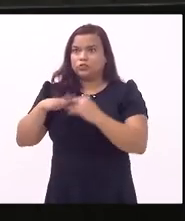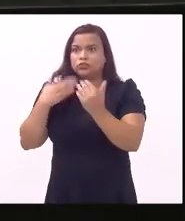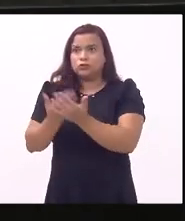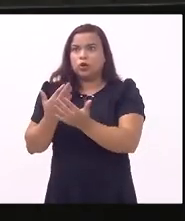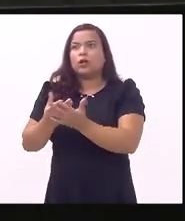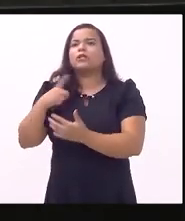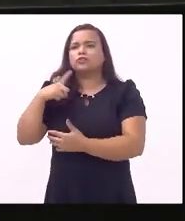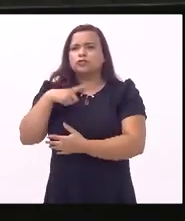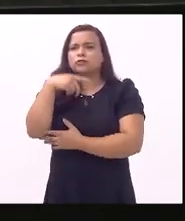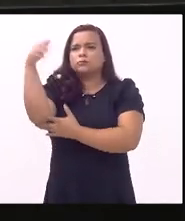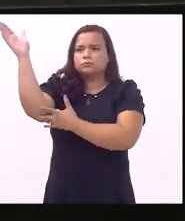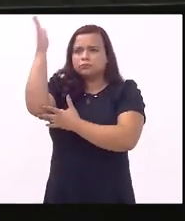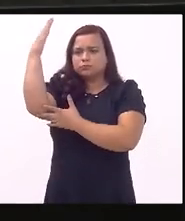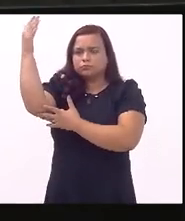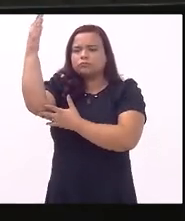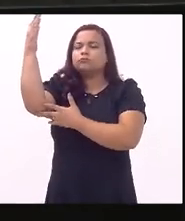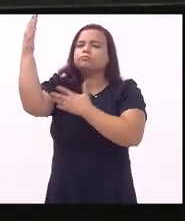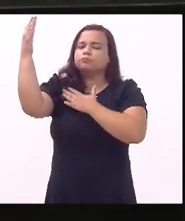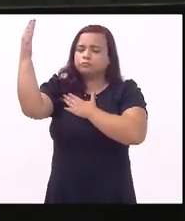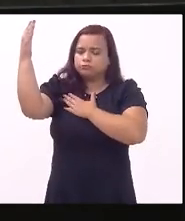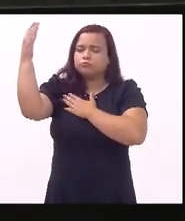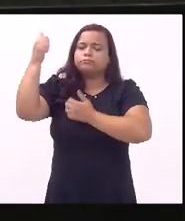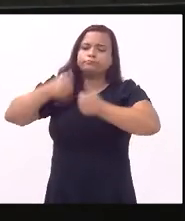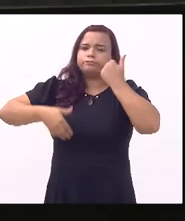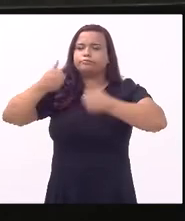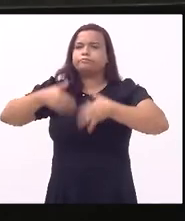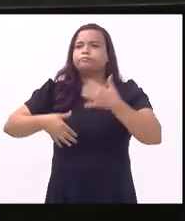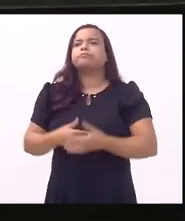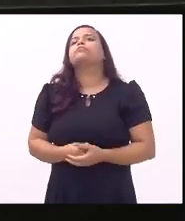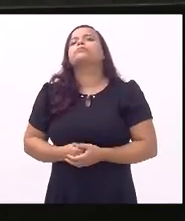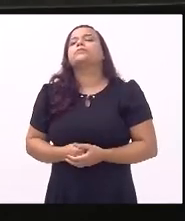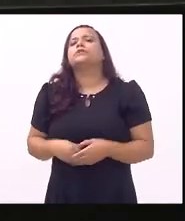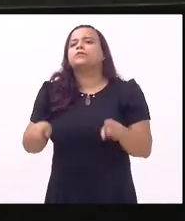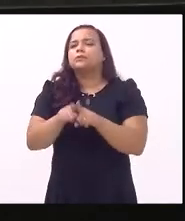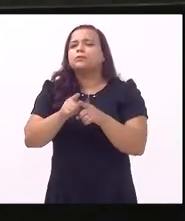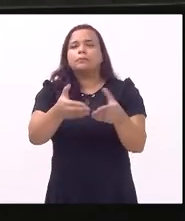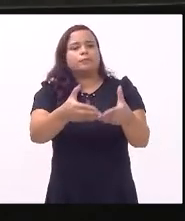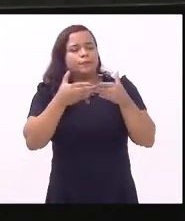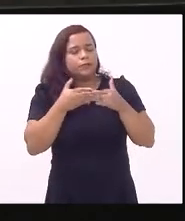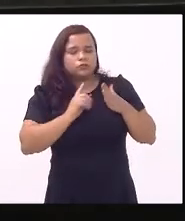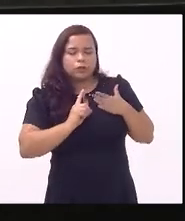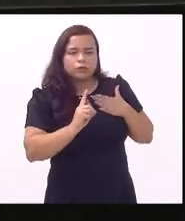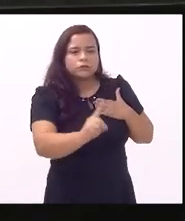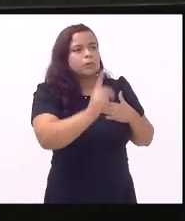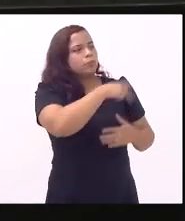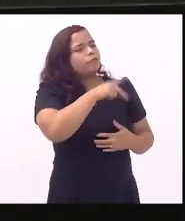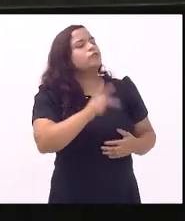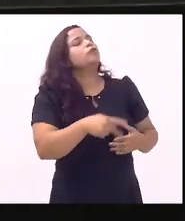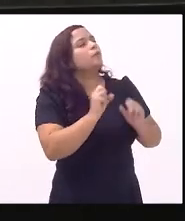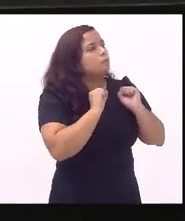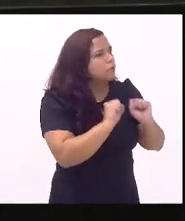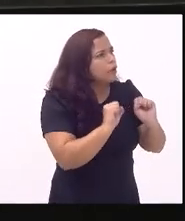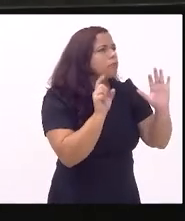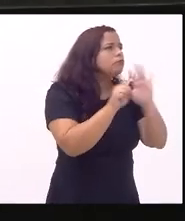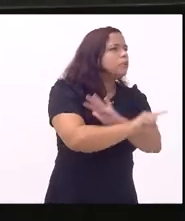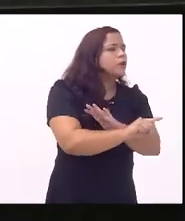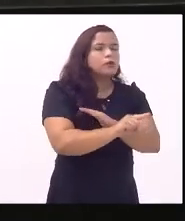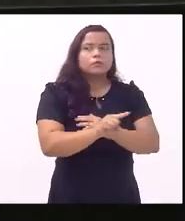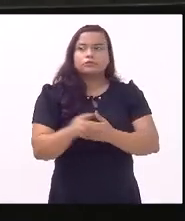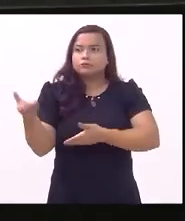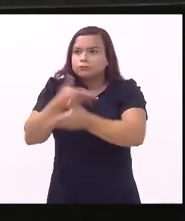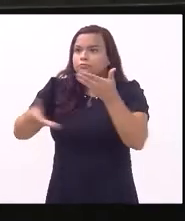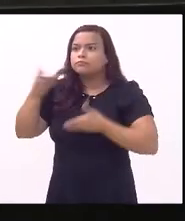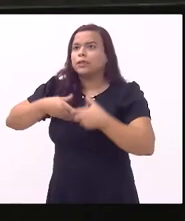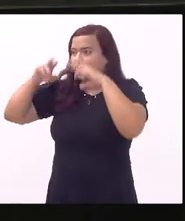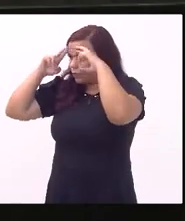hino nacional sim nós pedíamos licença ao professor sim nós respeitávamos os nossos colegas